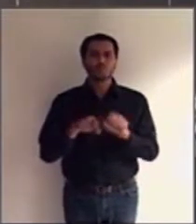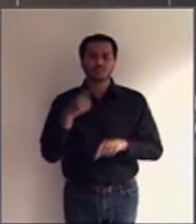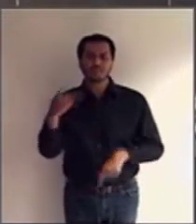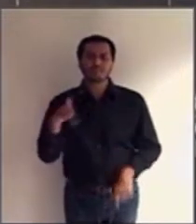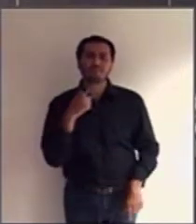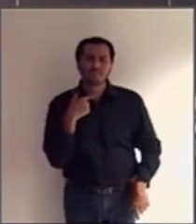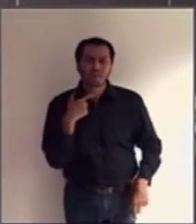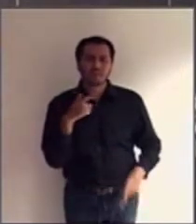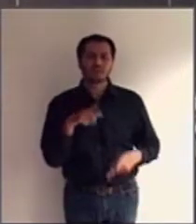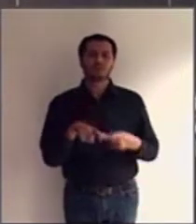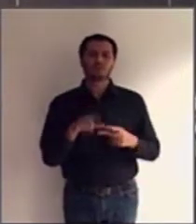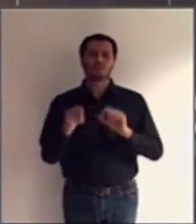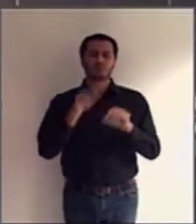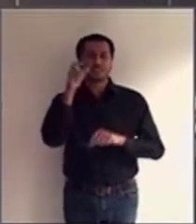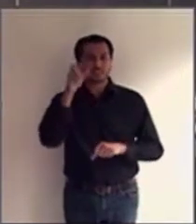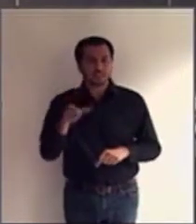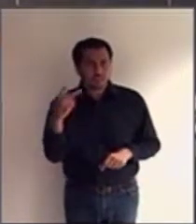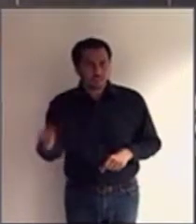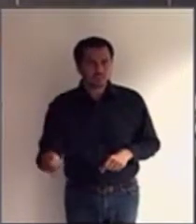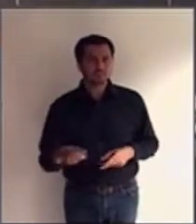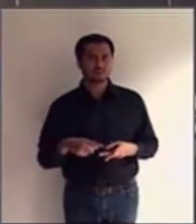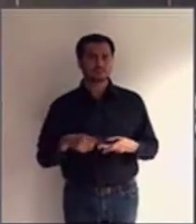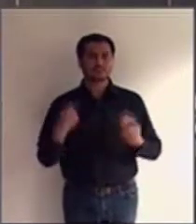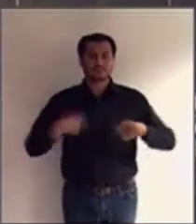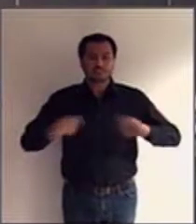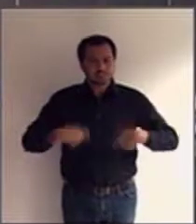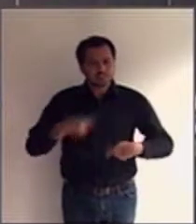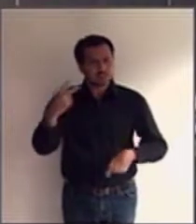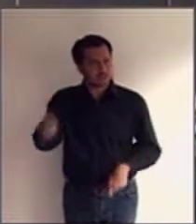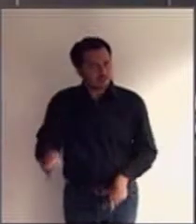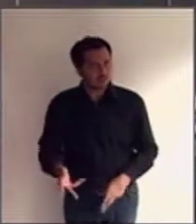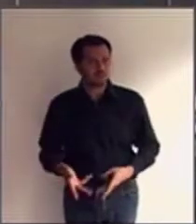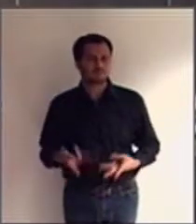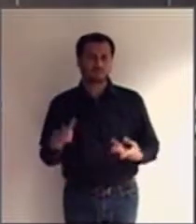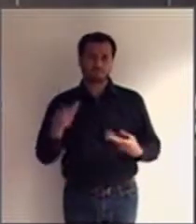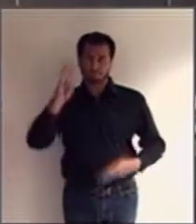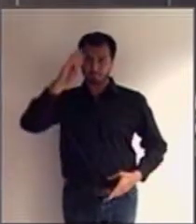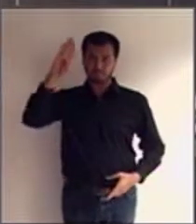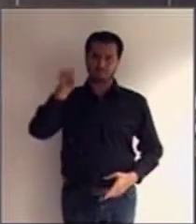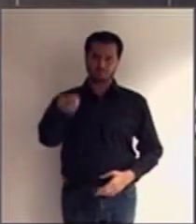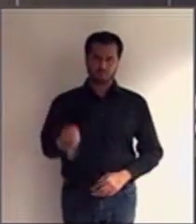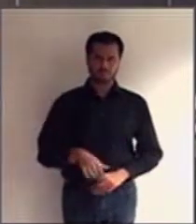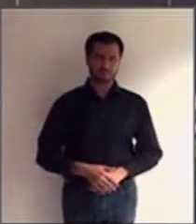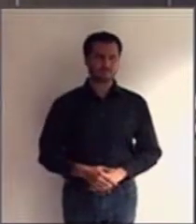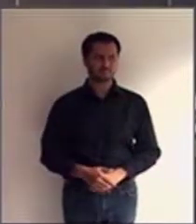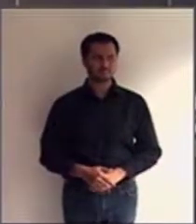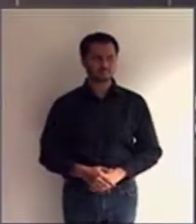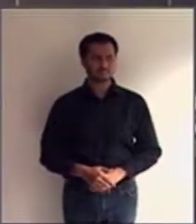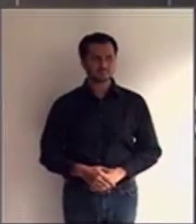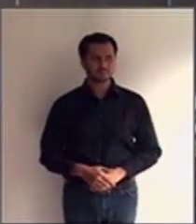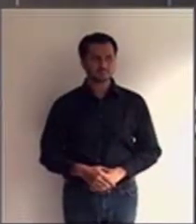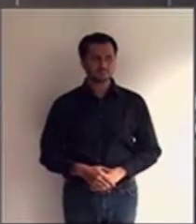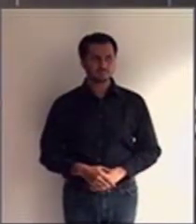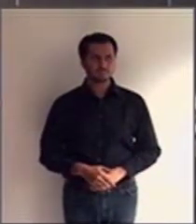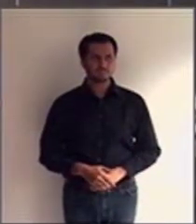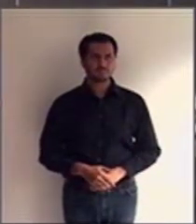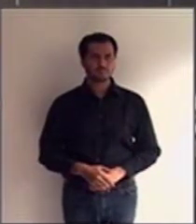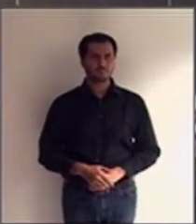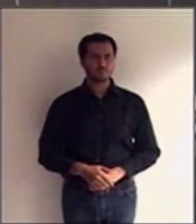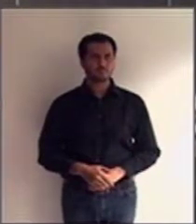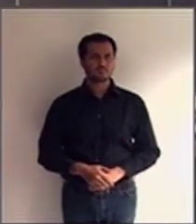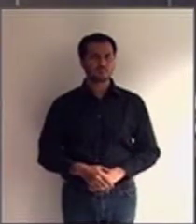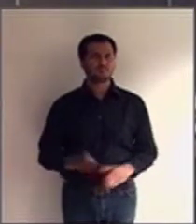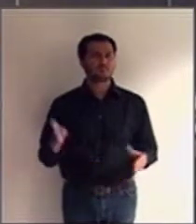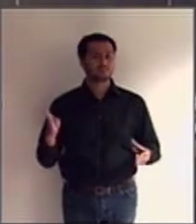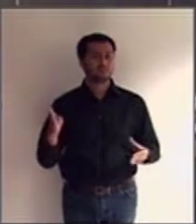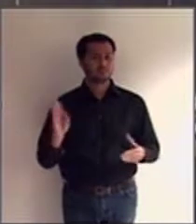preferências e necessidades. A sentença de interdição, ela produz